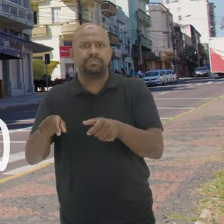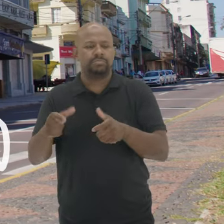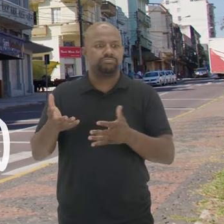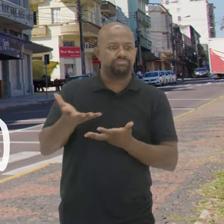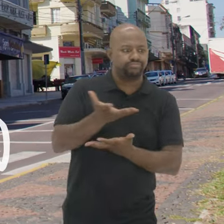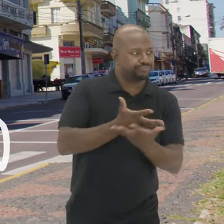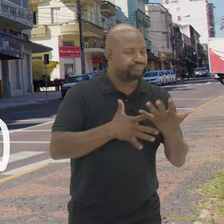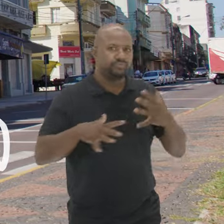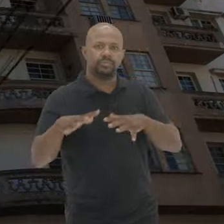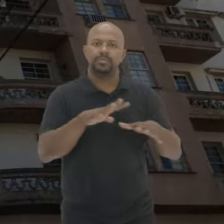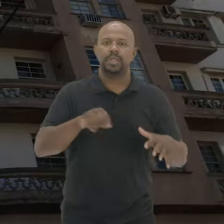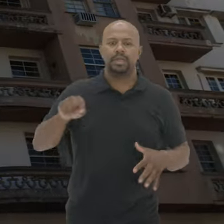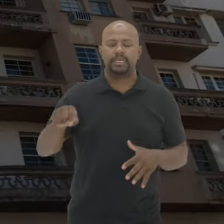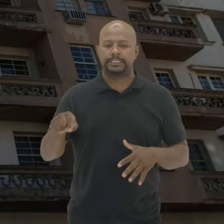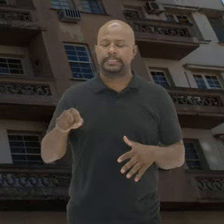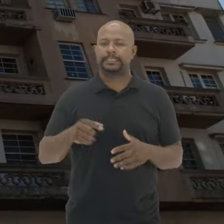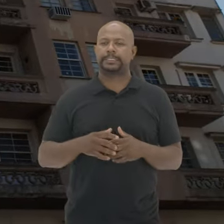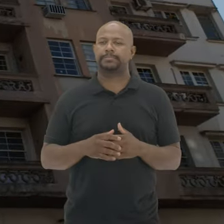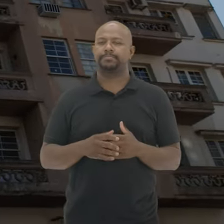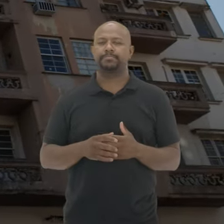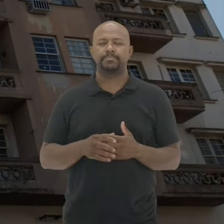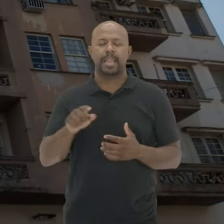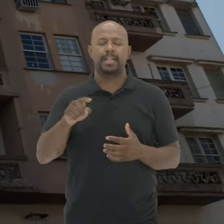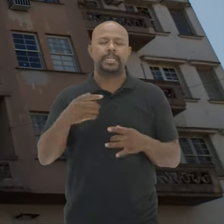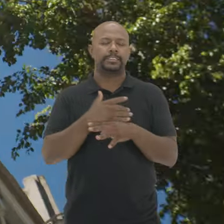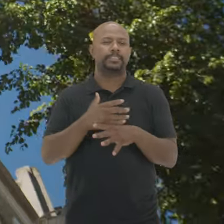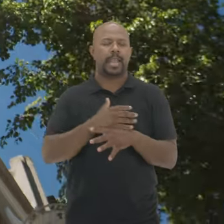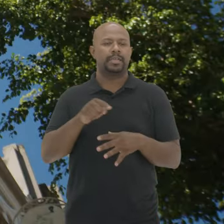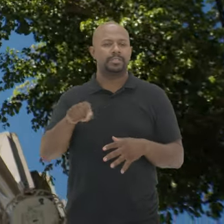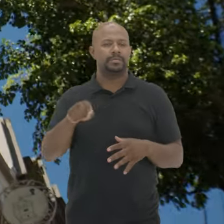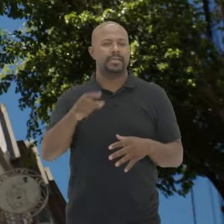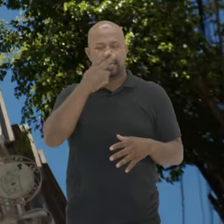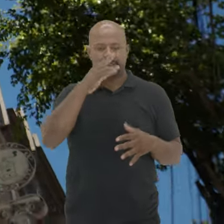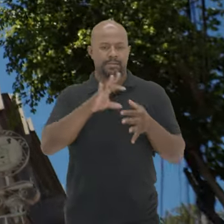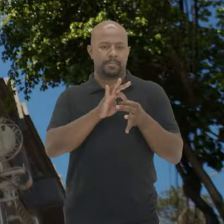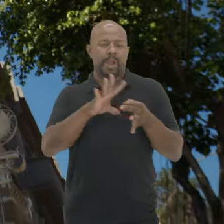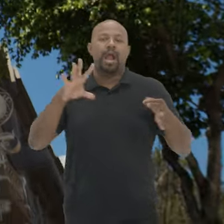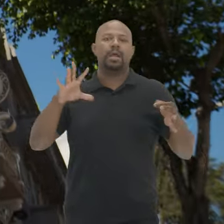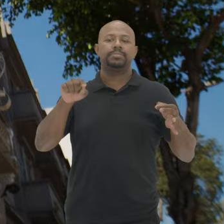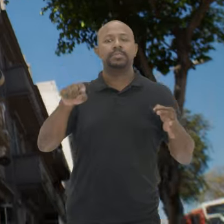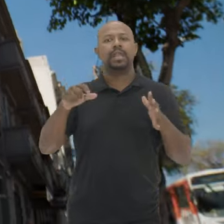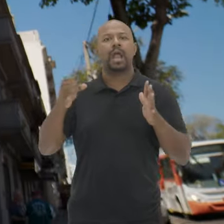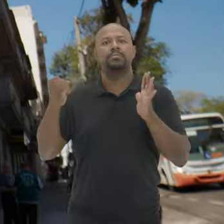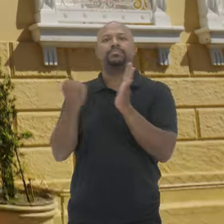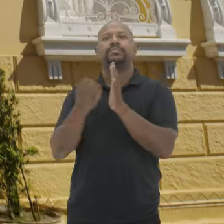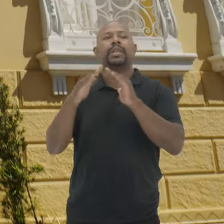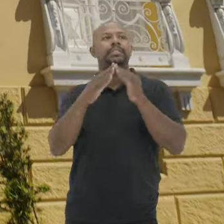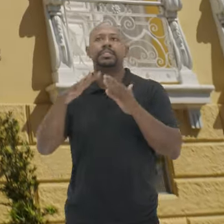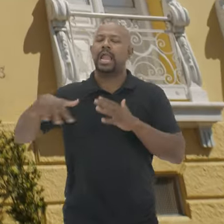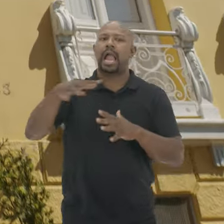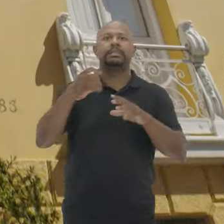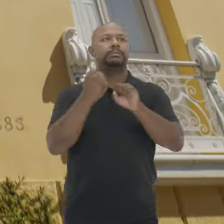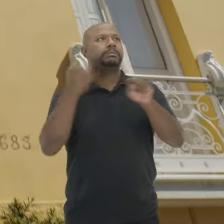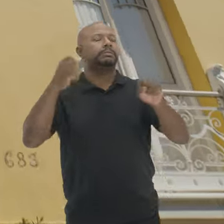Então esse apogeu da cidade Com a vinda da ferrovia Ele está impresso aqui